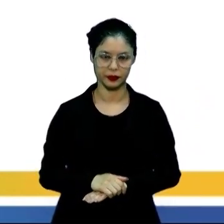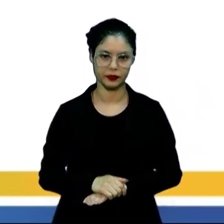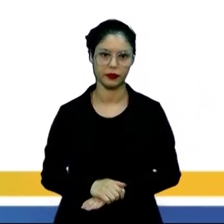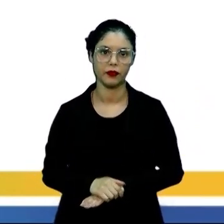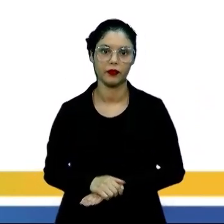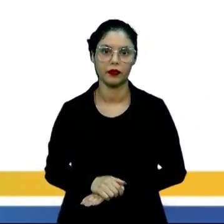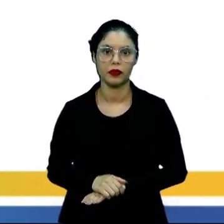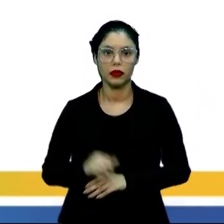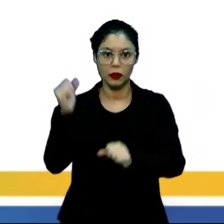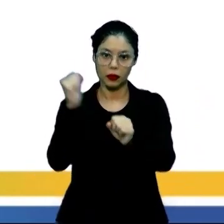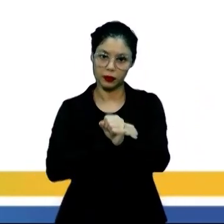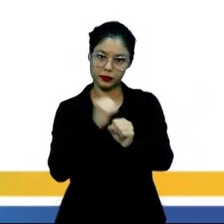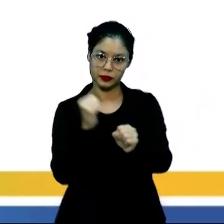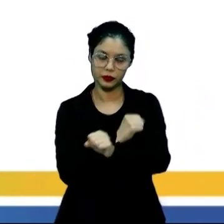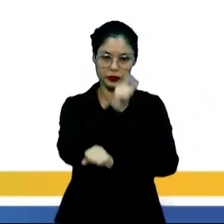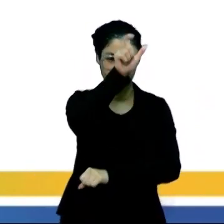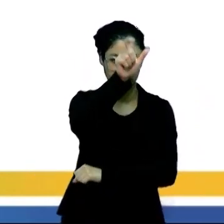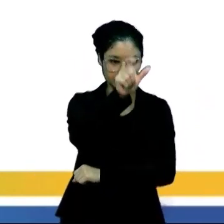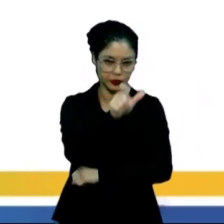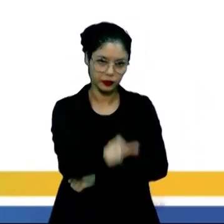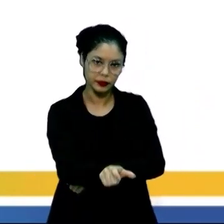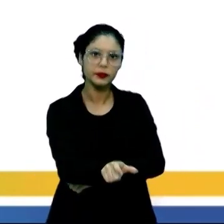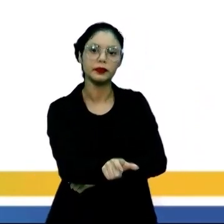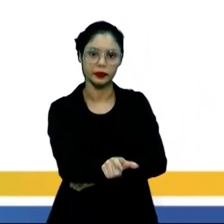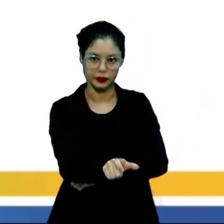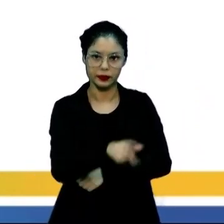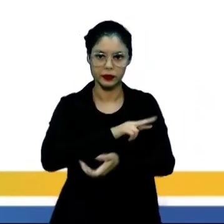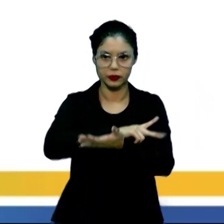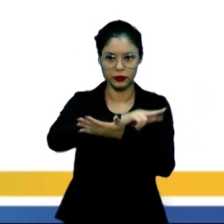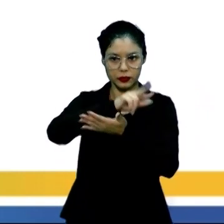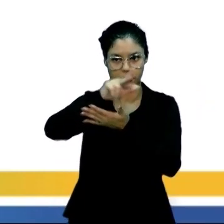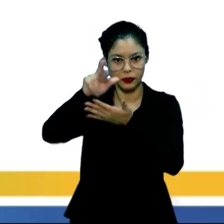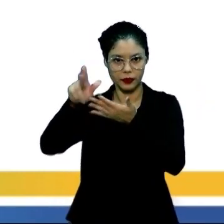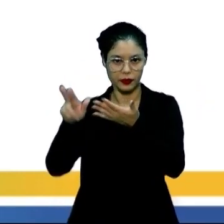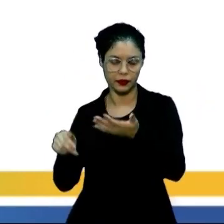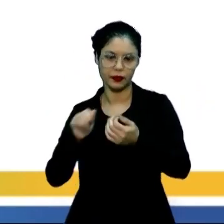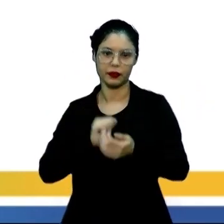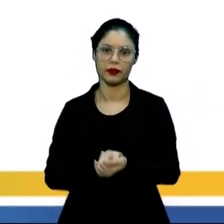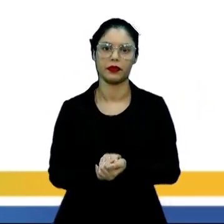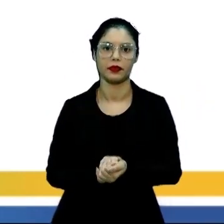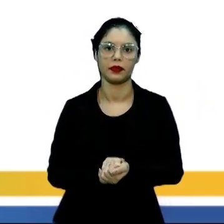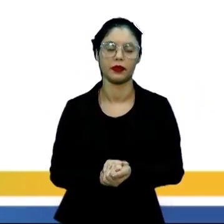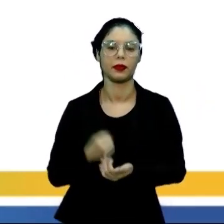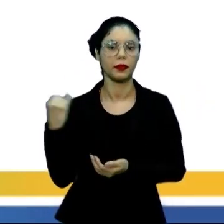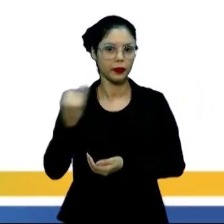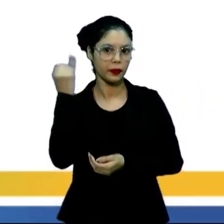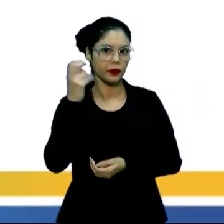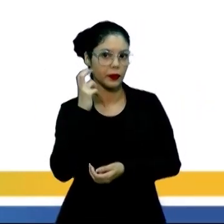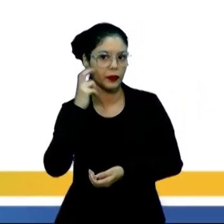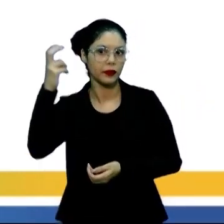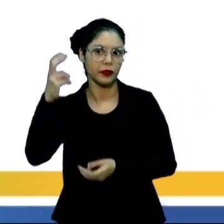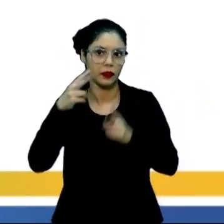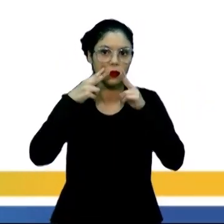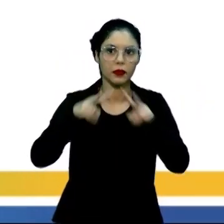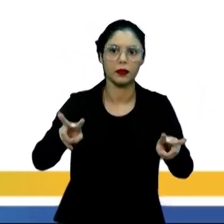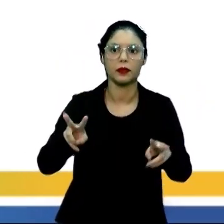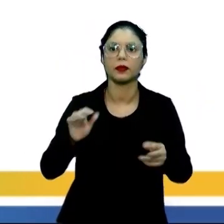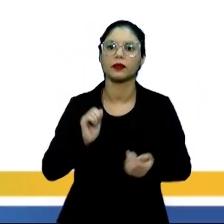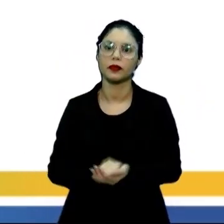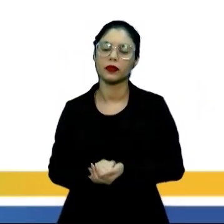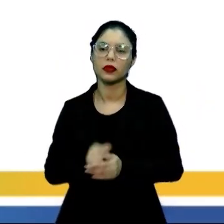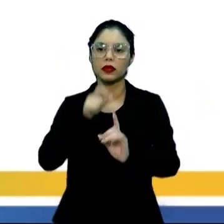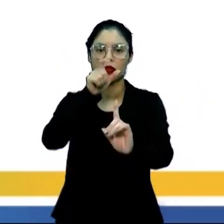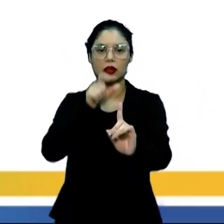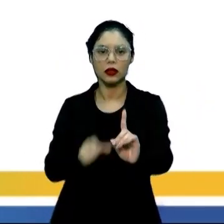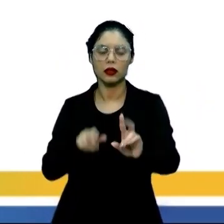A construção do indivíduo perpassa diversos aspectos. Entre eles, o principal é a cultura, visto que é ela